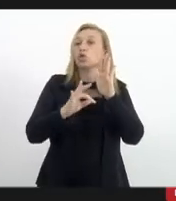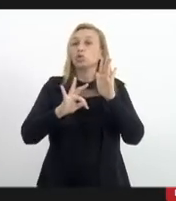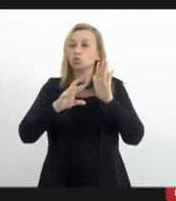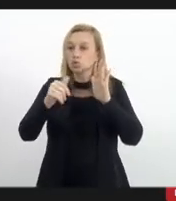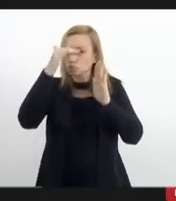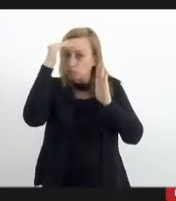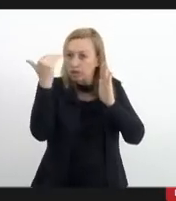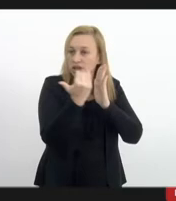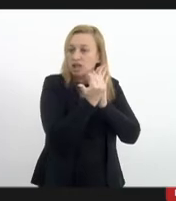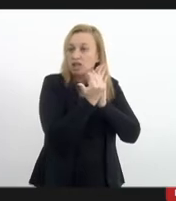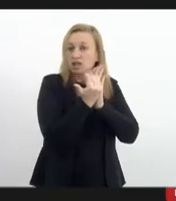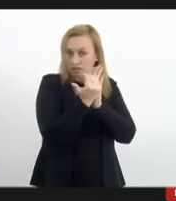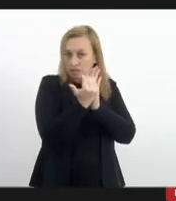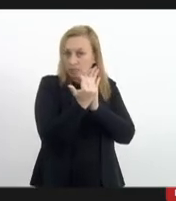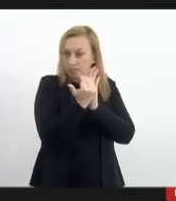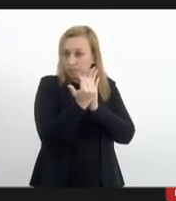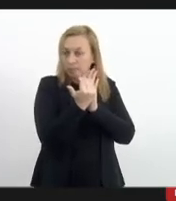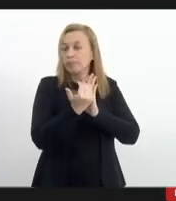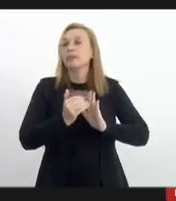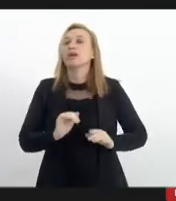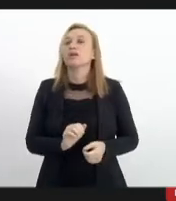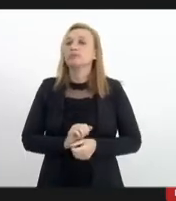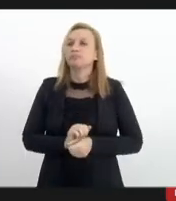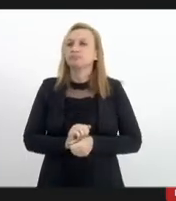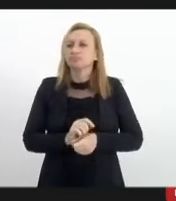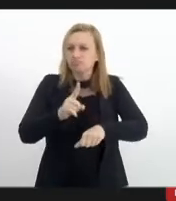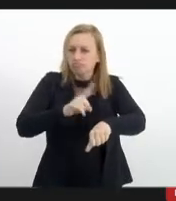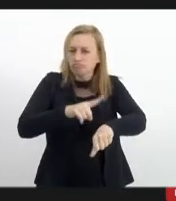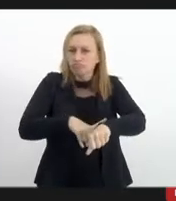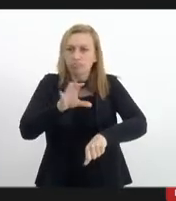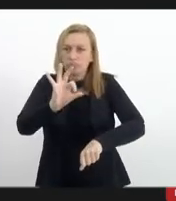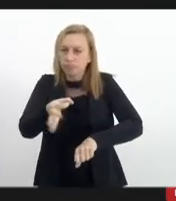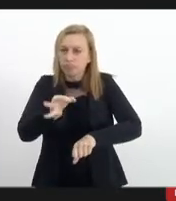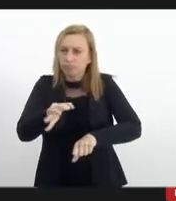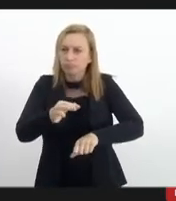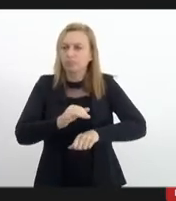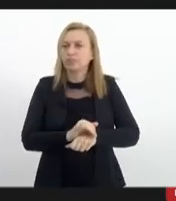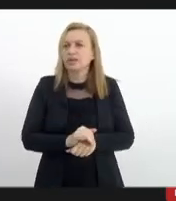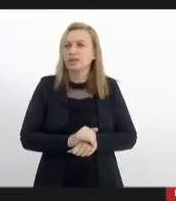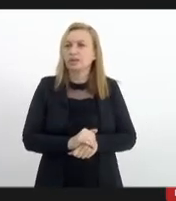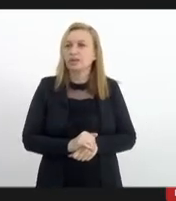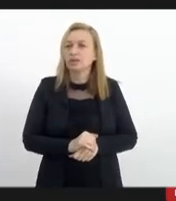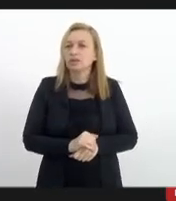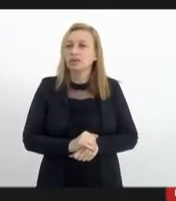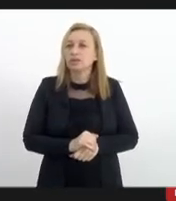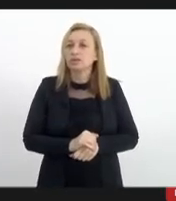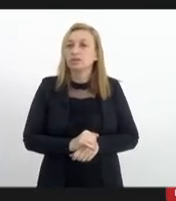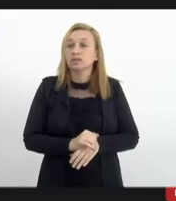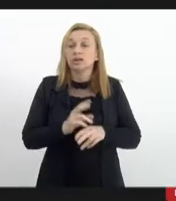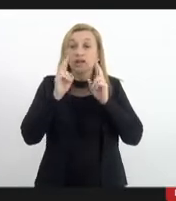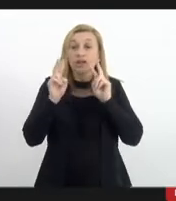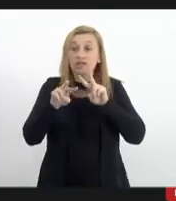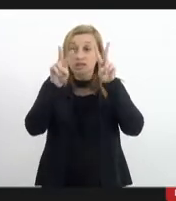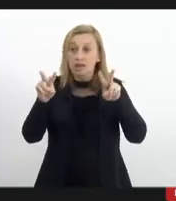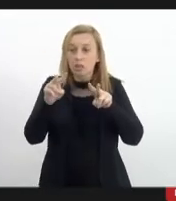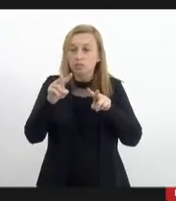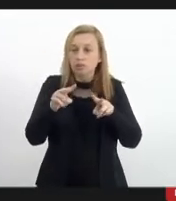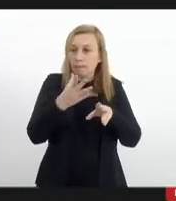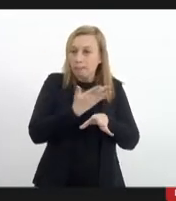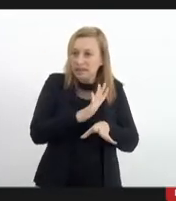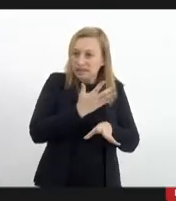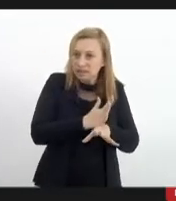da forma estabelecida, no prazo estabelecido, mas do ponto de vista prático,